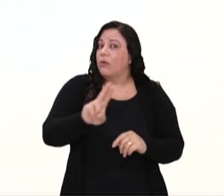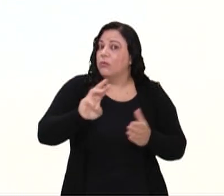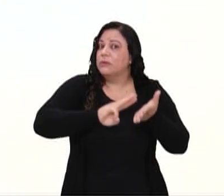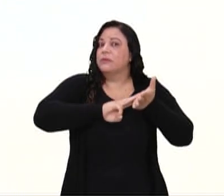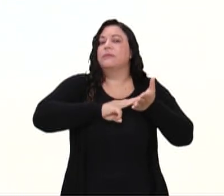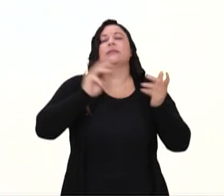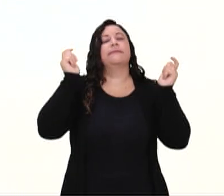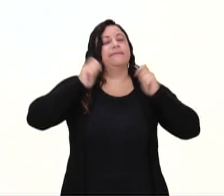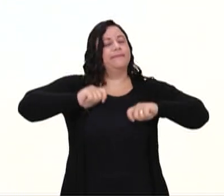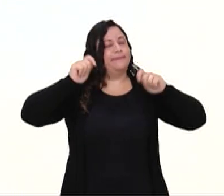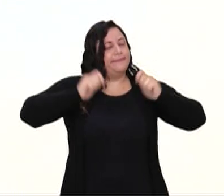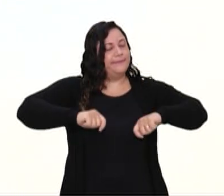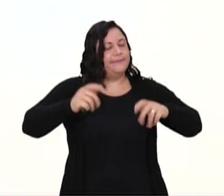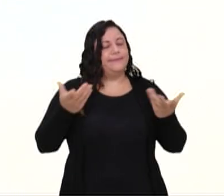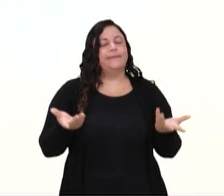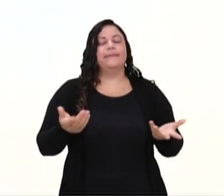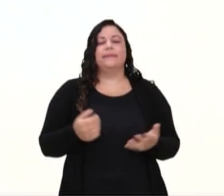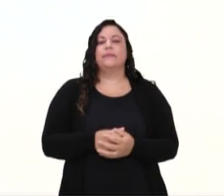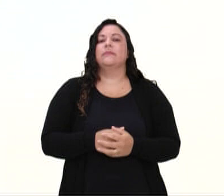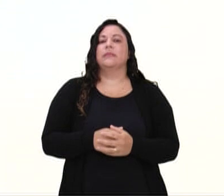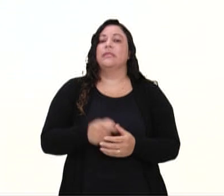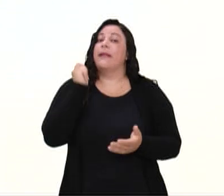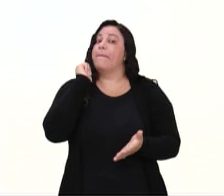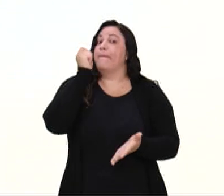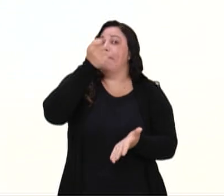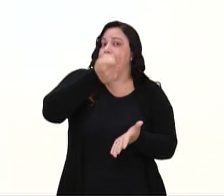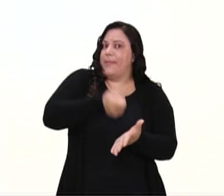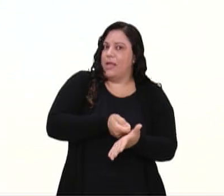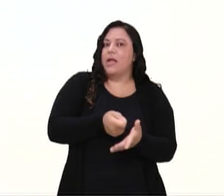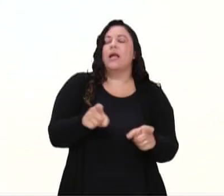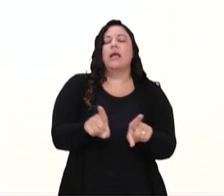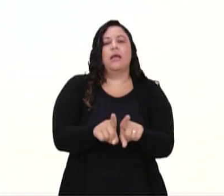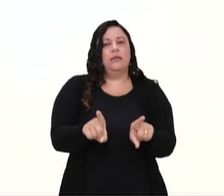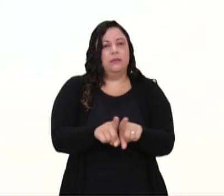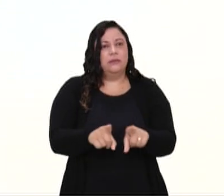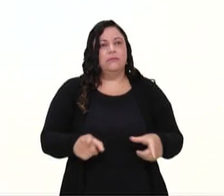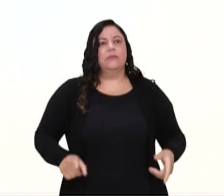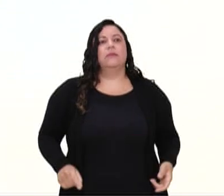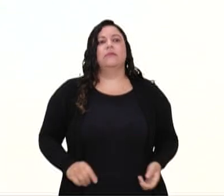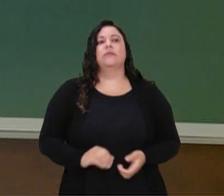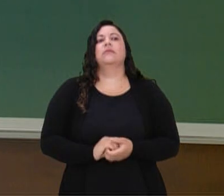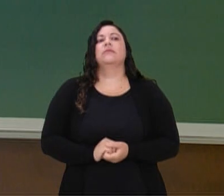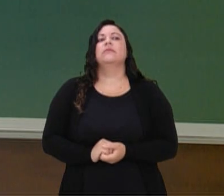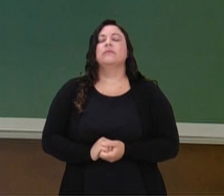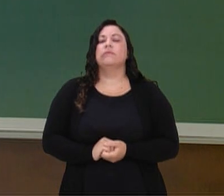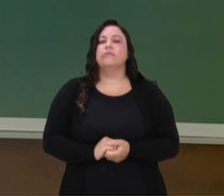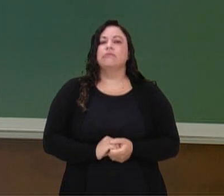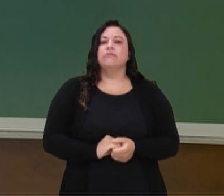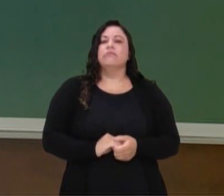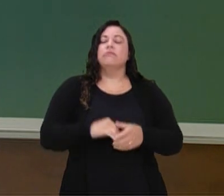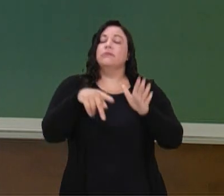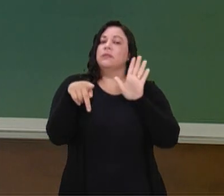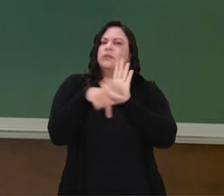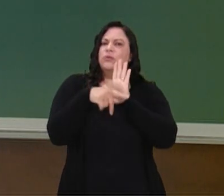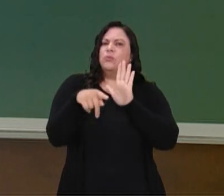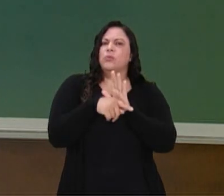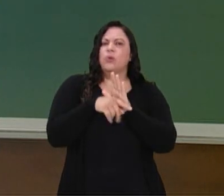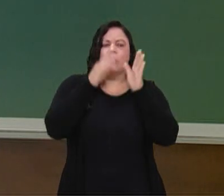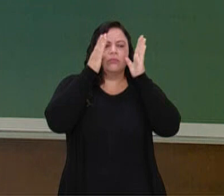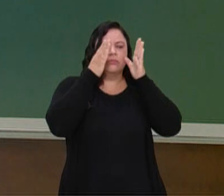tem que estar capacitado. Tem que pagar os direitos para eles, inclusive. E o crossfit, ele tem uma